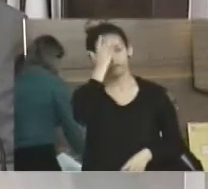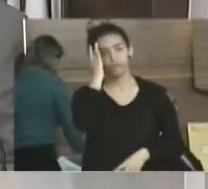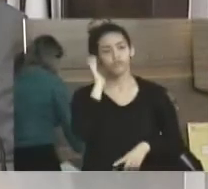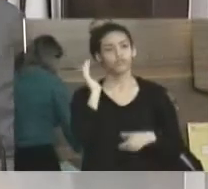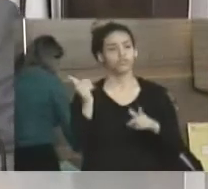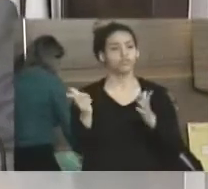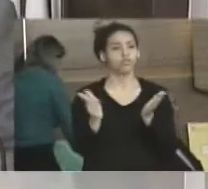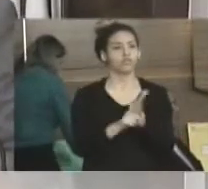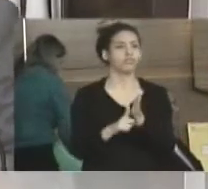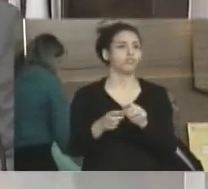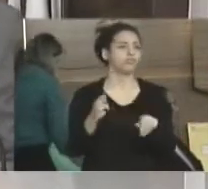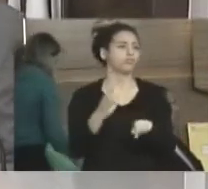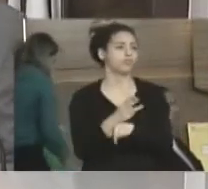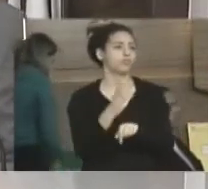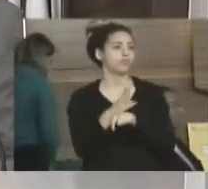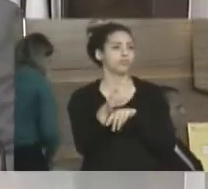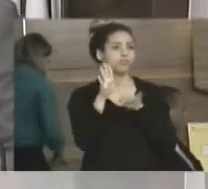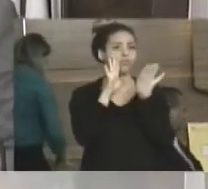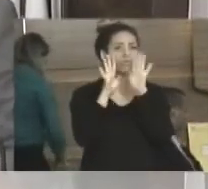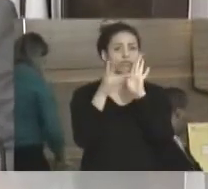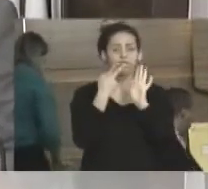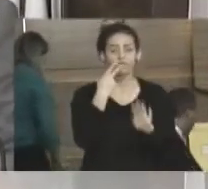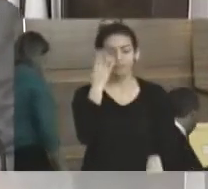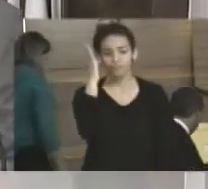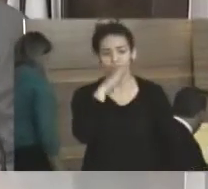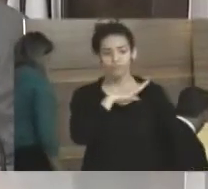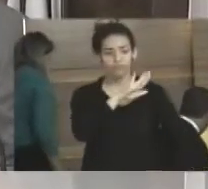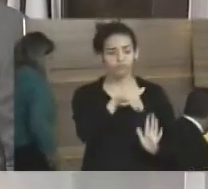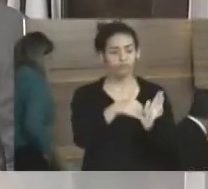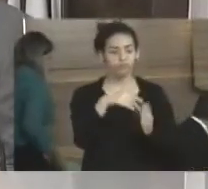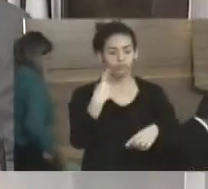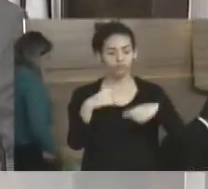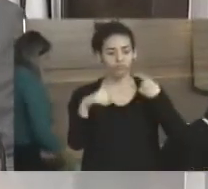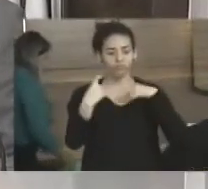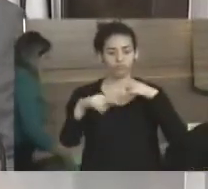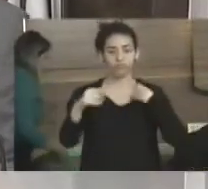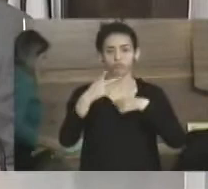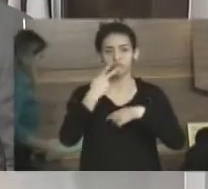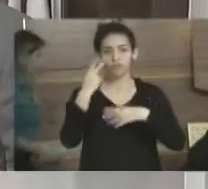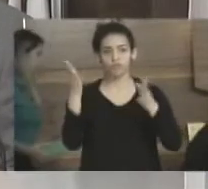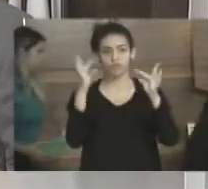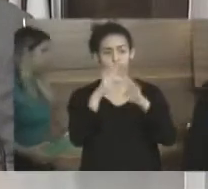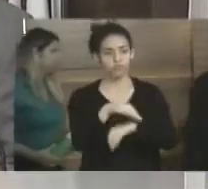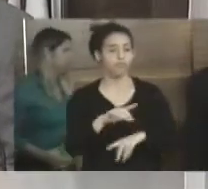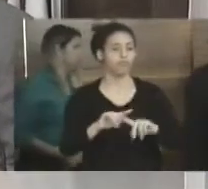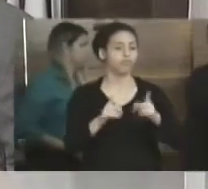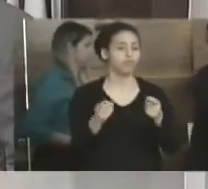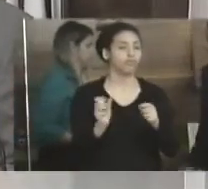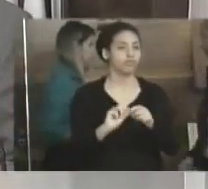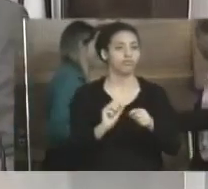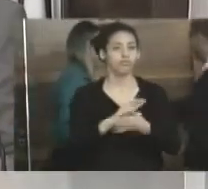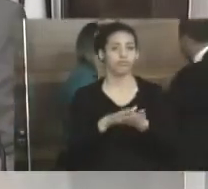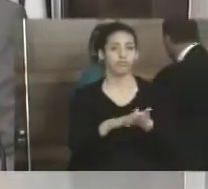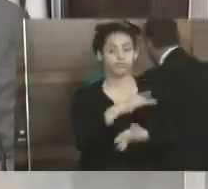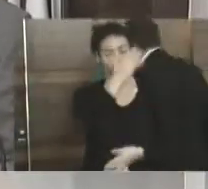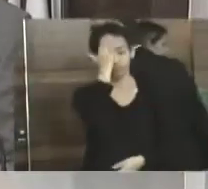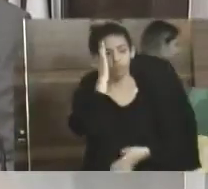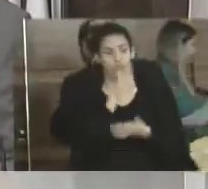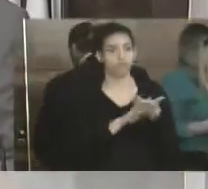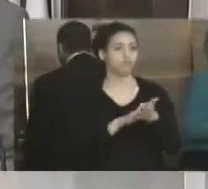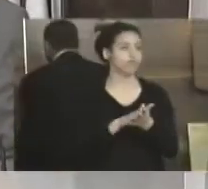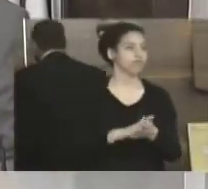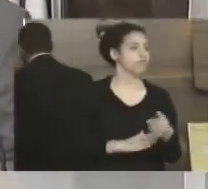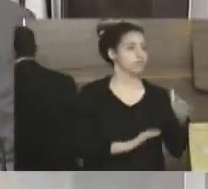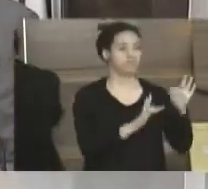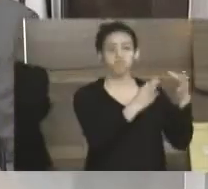mídia, é o WhatsApp, Facebook, fala mal de todo mundo, critica todo mundo, fala de todo mundo, mas não faz nada para ninguém. Se você for ver, nem para